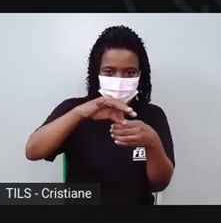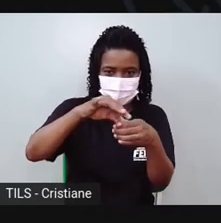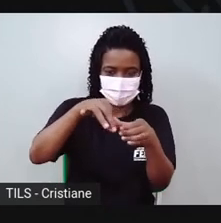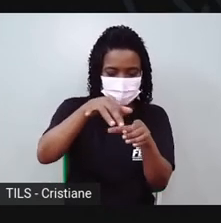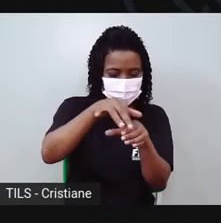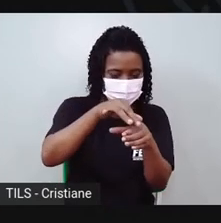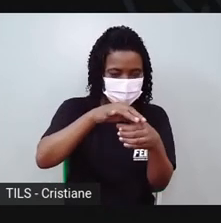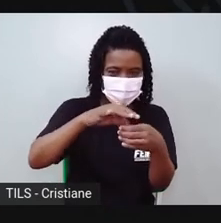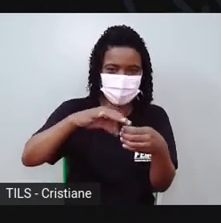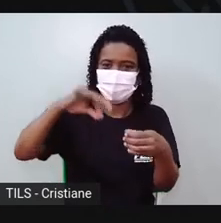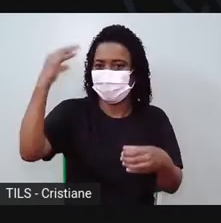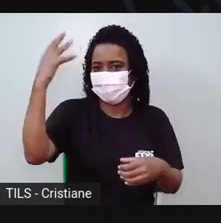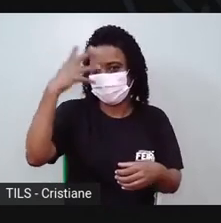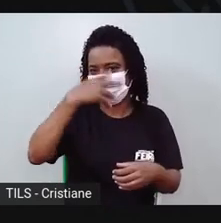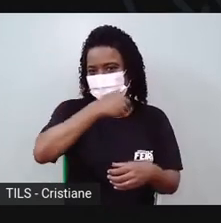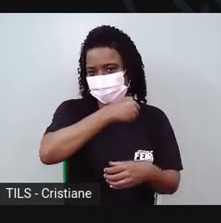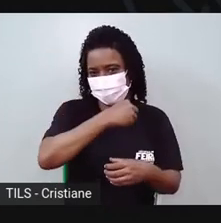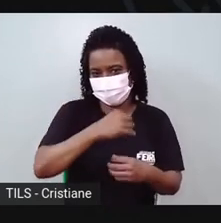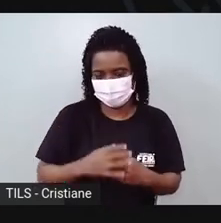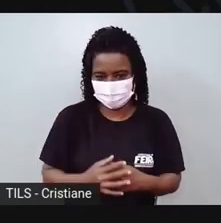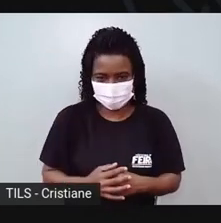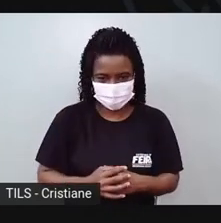bonitinha, viu?